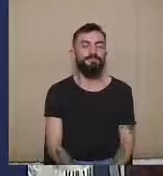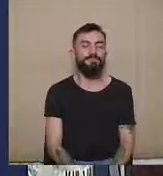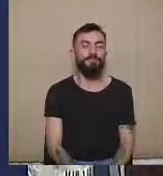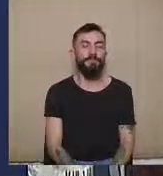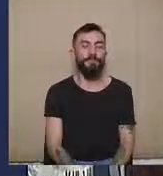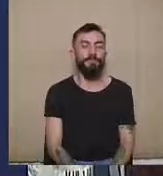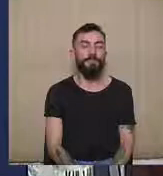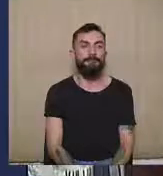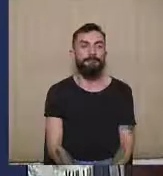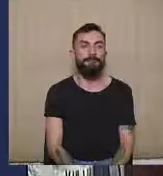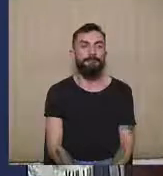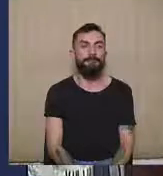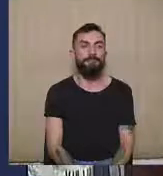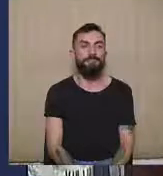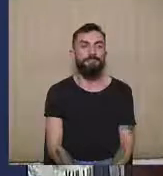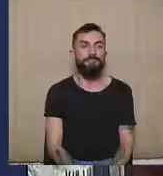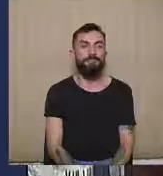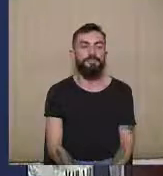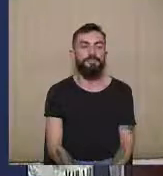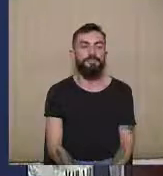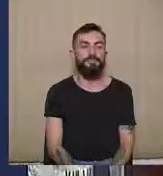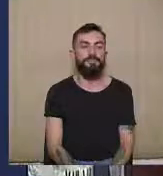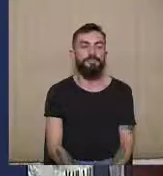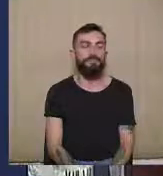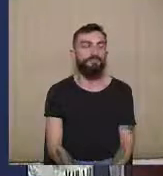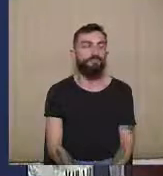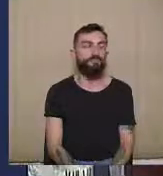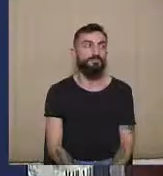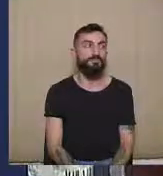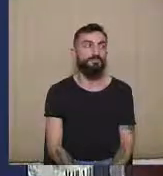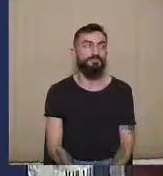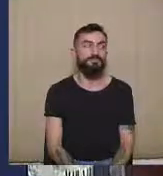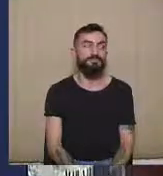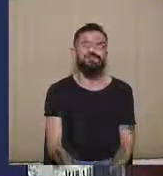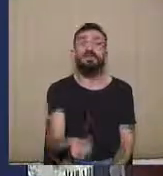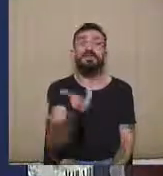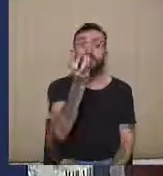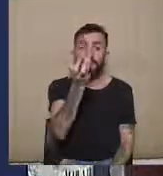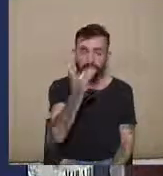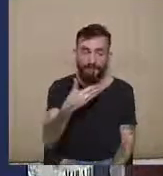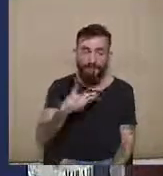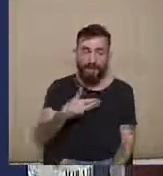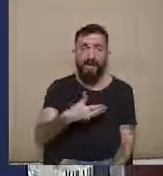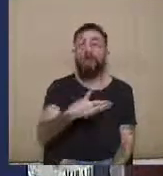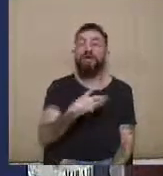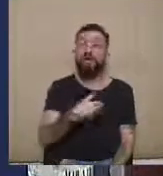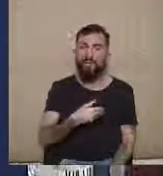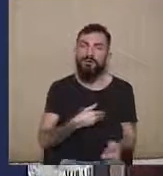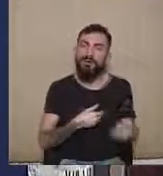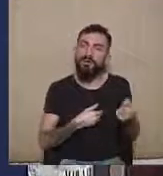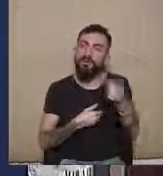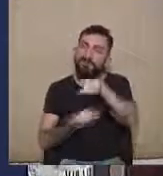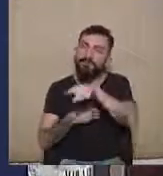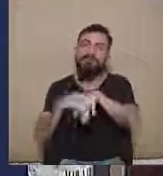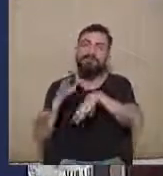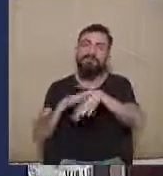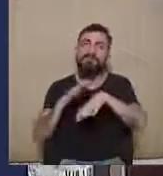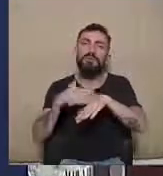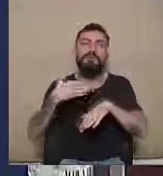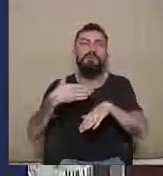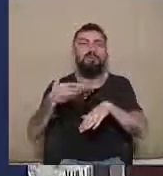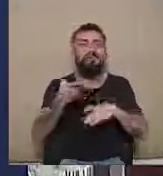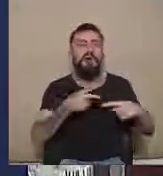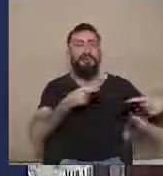Muito obrigada. Gostaria de passar, então, a palavra ao nosso debatedor. Gostaria de fazer alguma